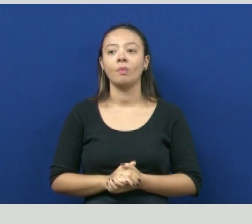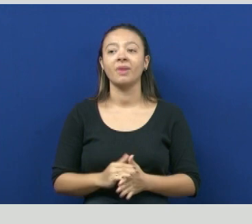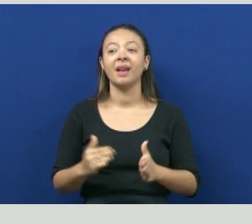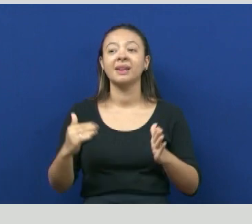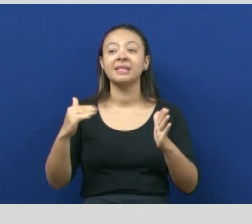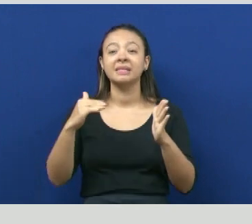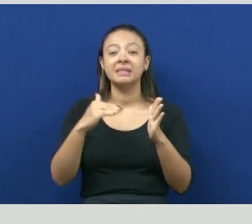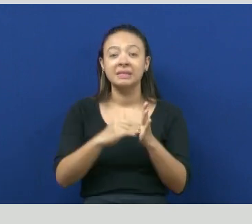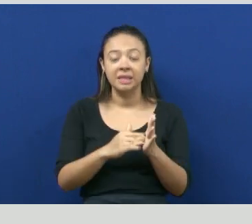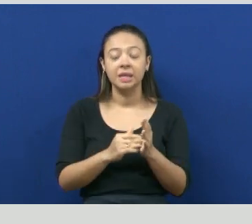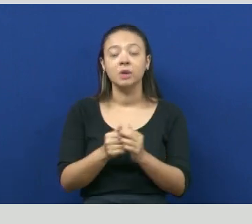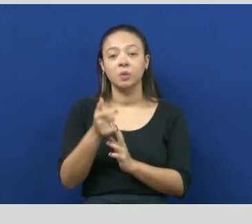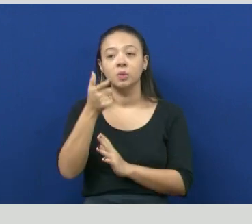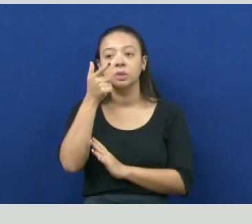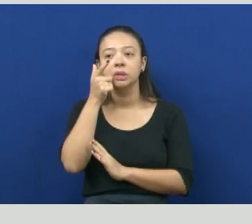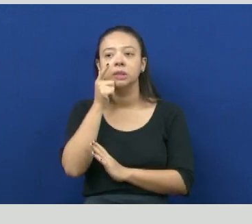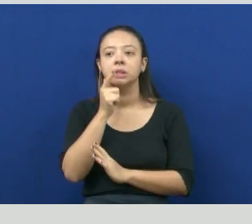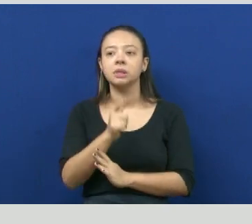o esporo maduro.